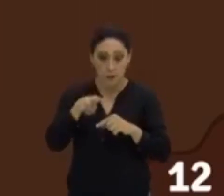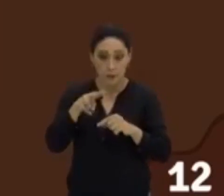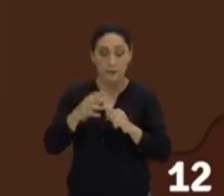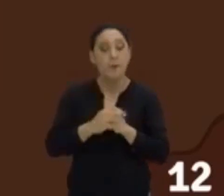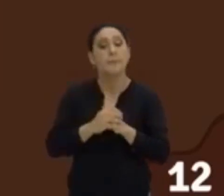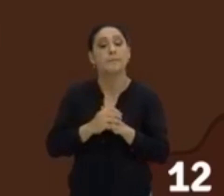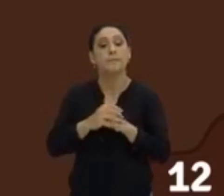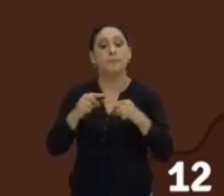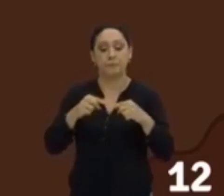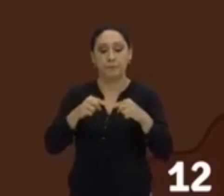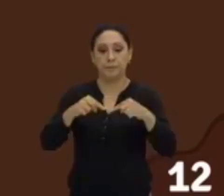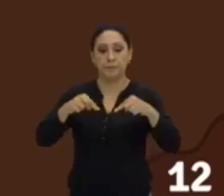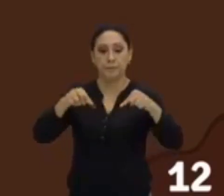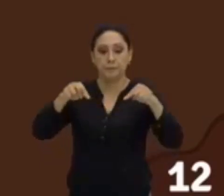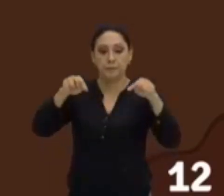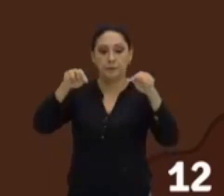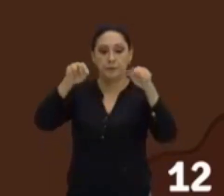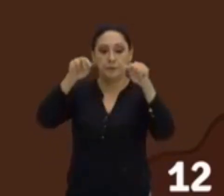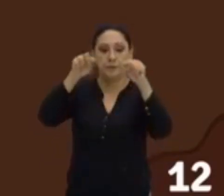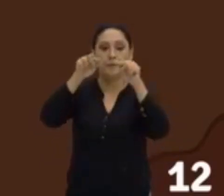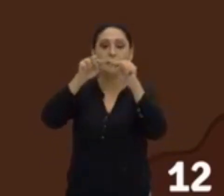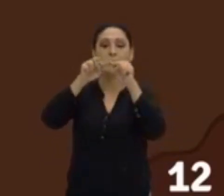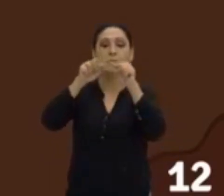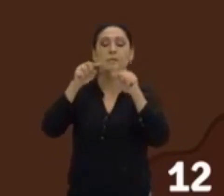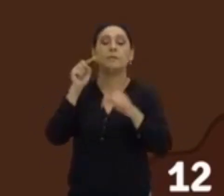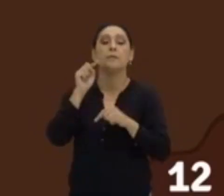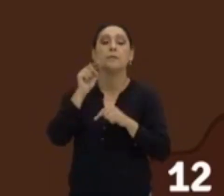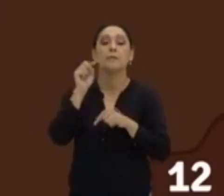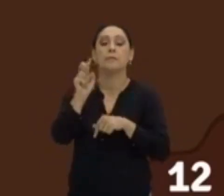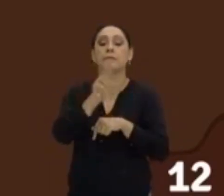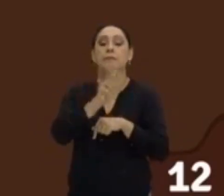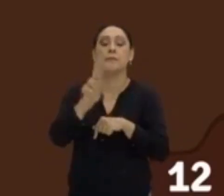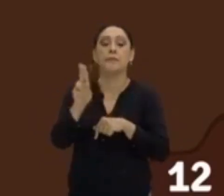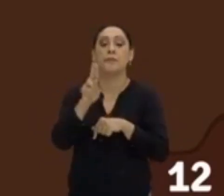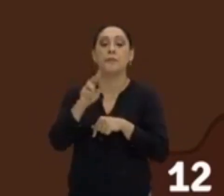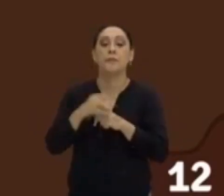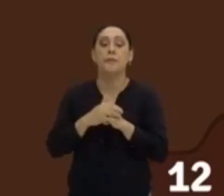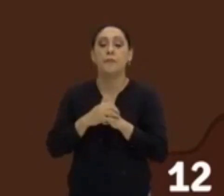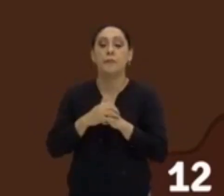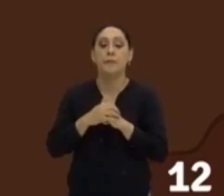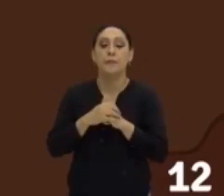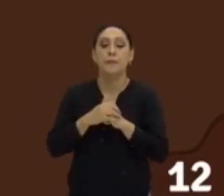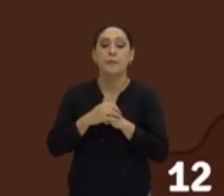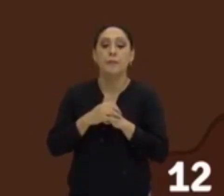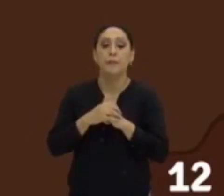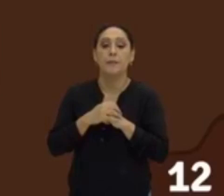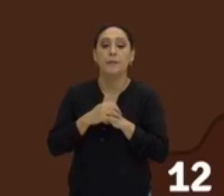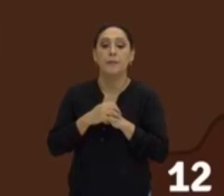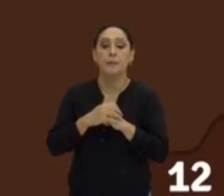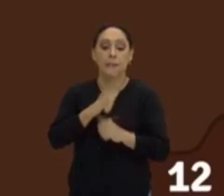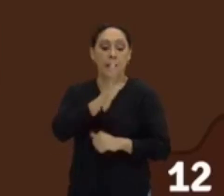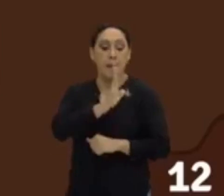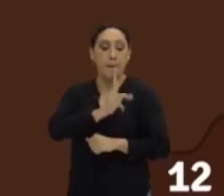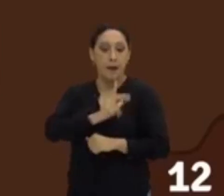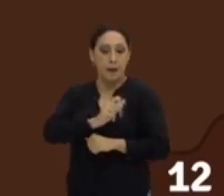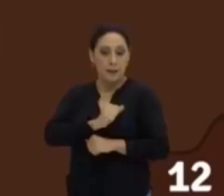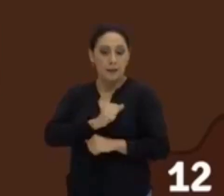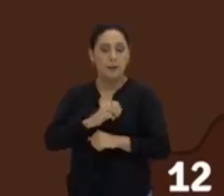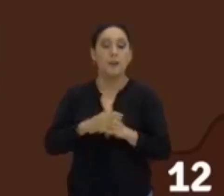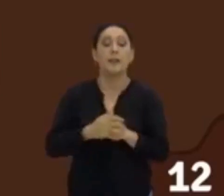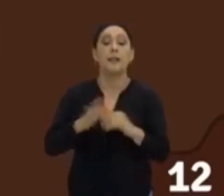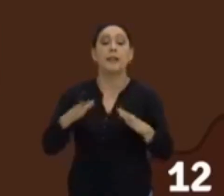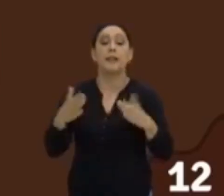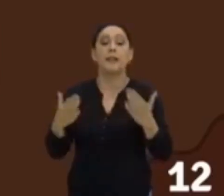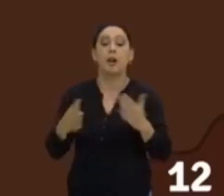Esse território bem aqui é o chamado território da Palestina, tá bom?